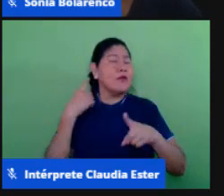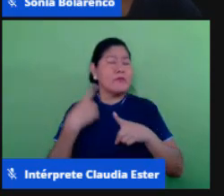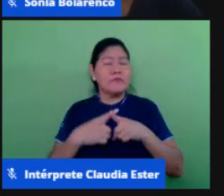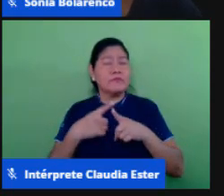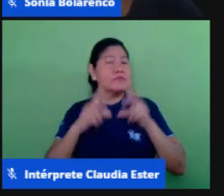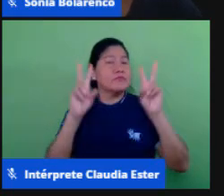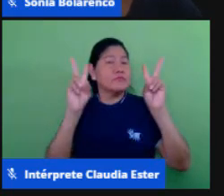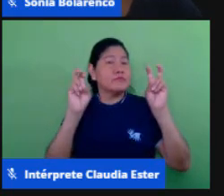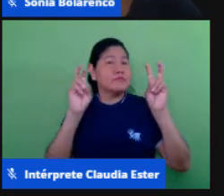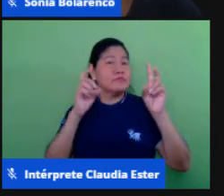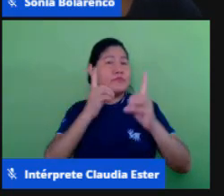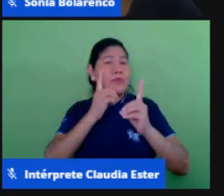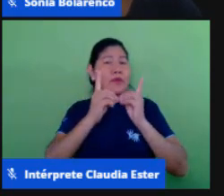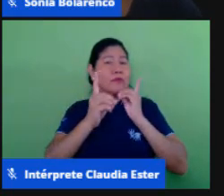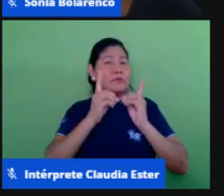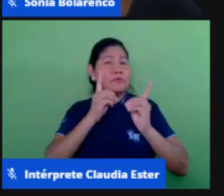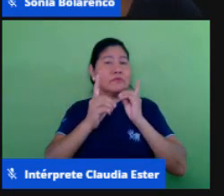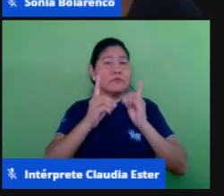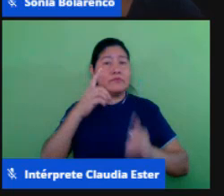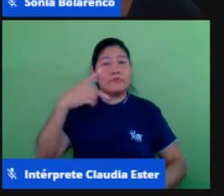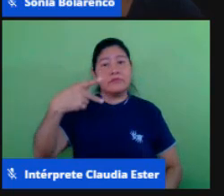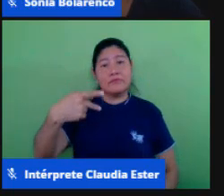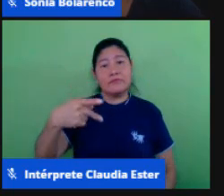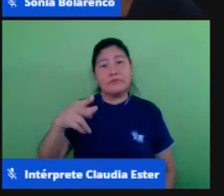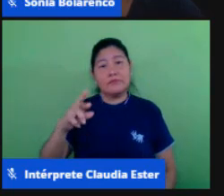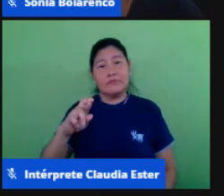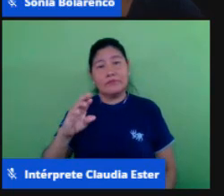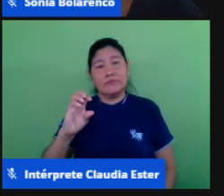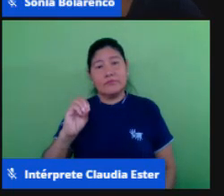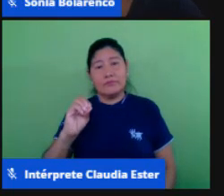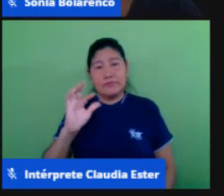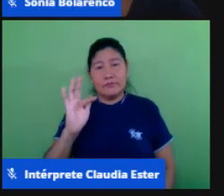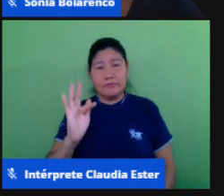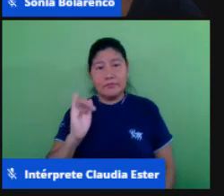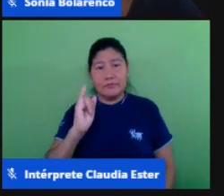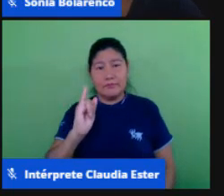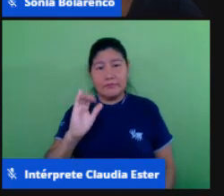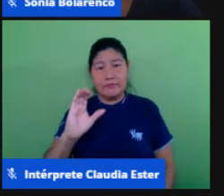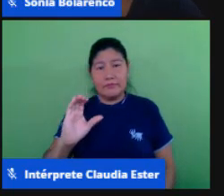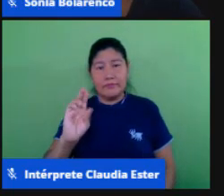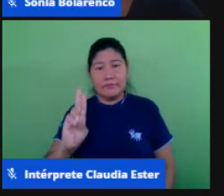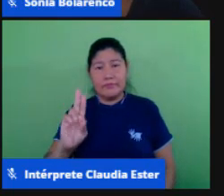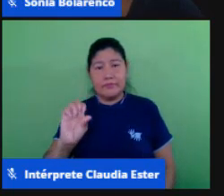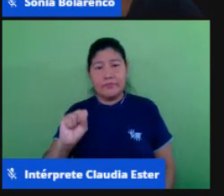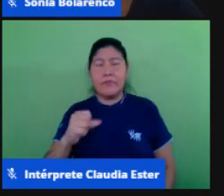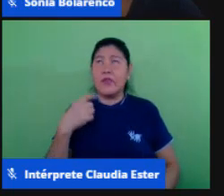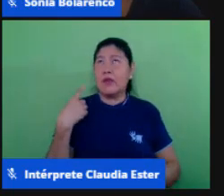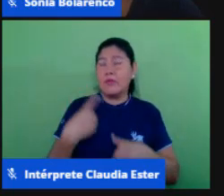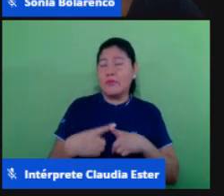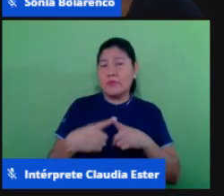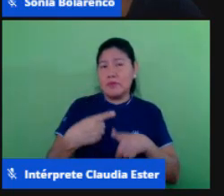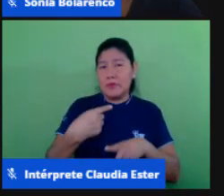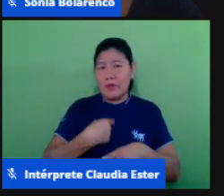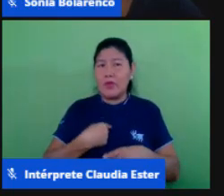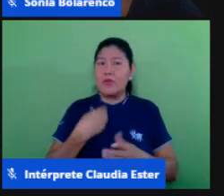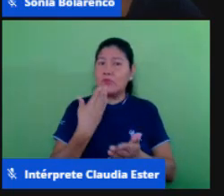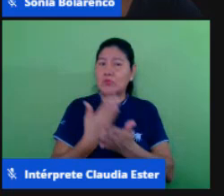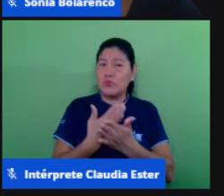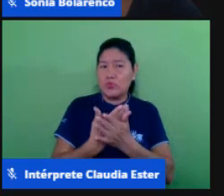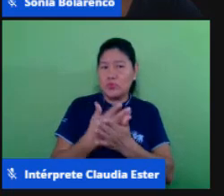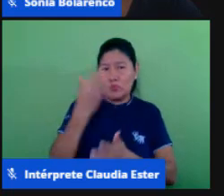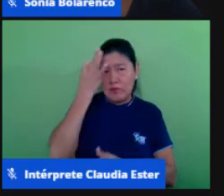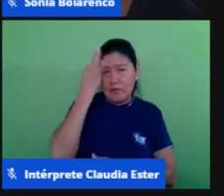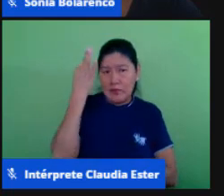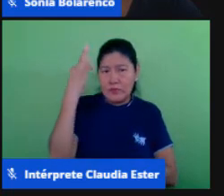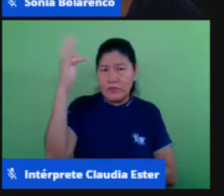Tendo em vista a minha base de formação ser filosófica, a professora Janine também está com a